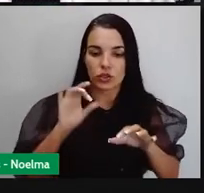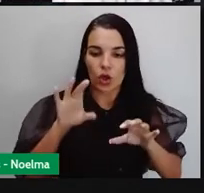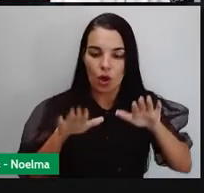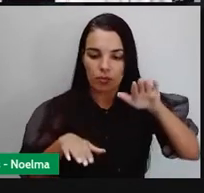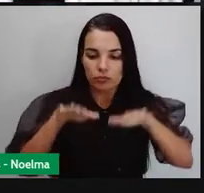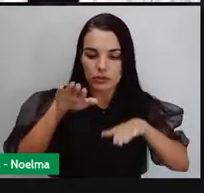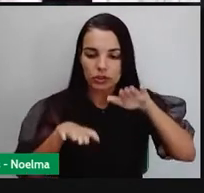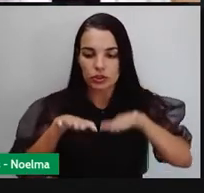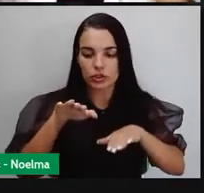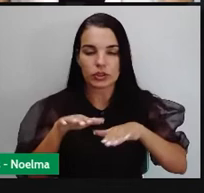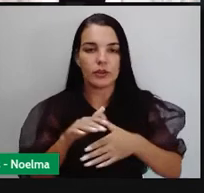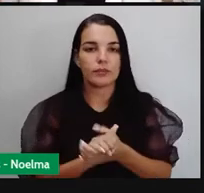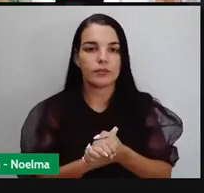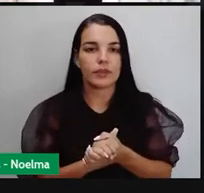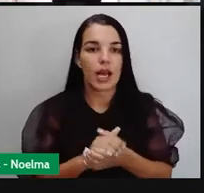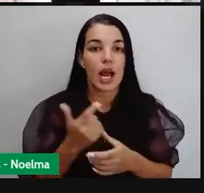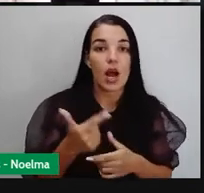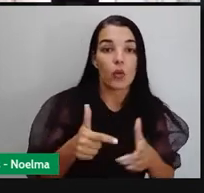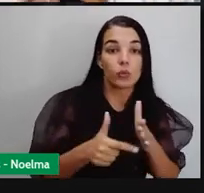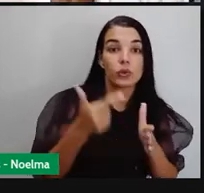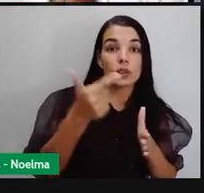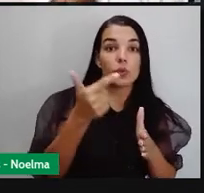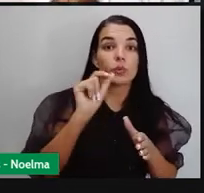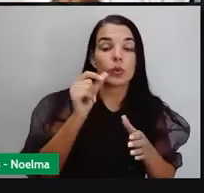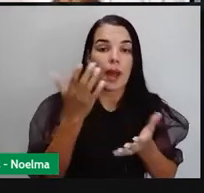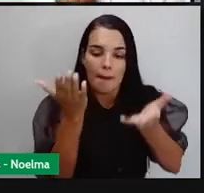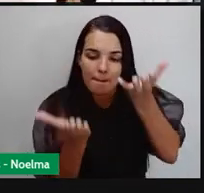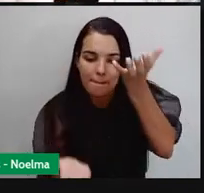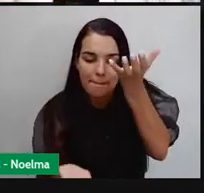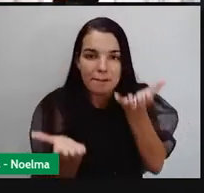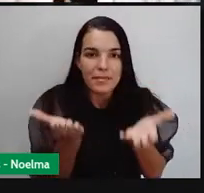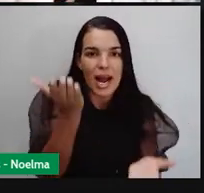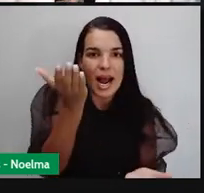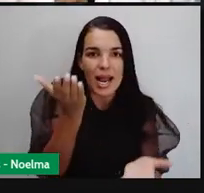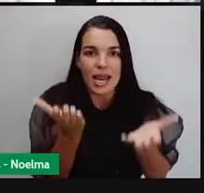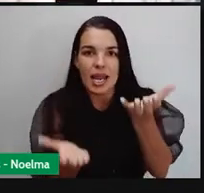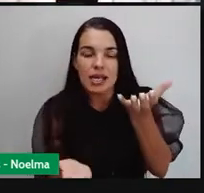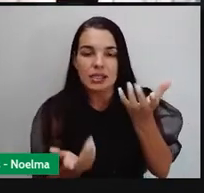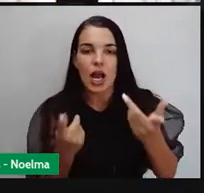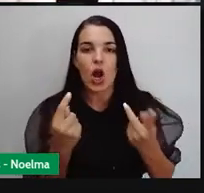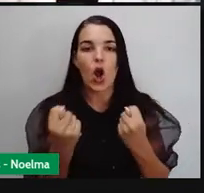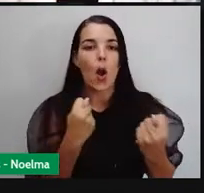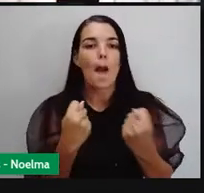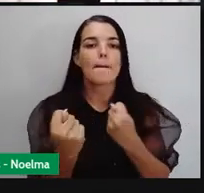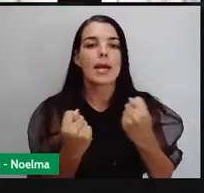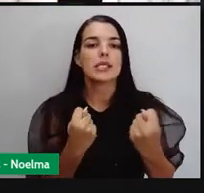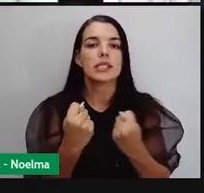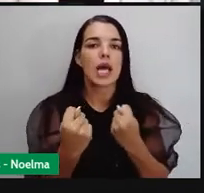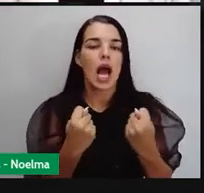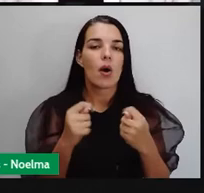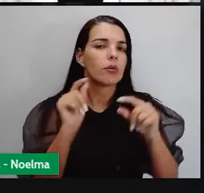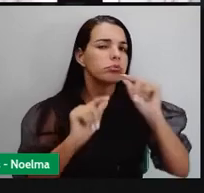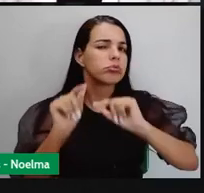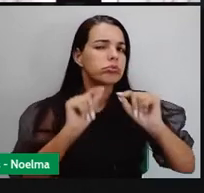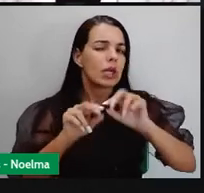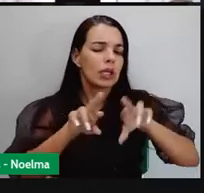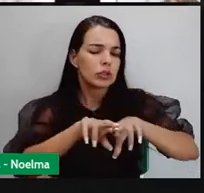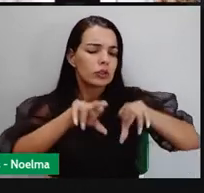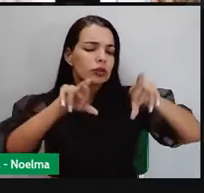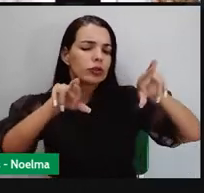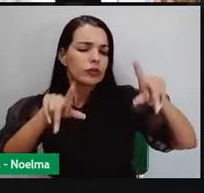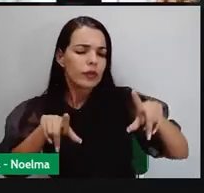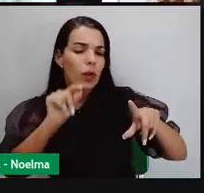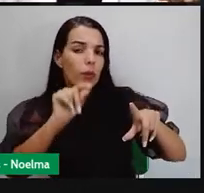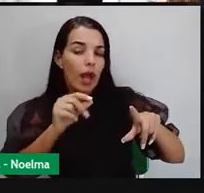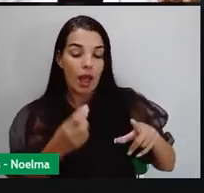mercantilista típico, balança comercial. Balança comercial nada mais é do que a diferença entre a